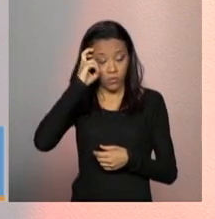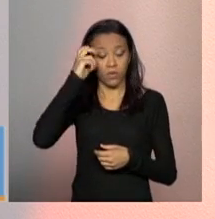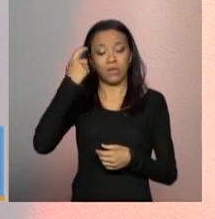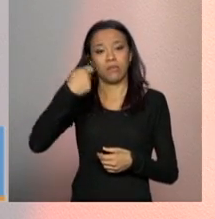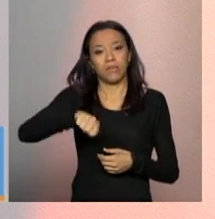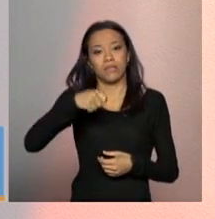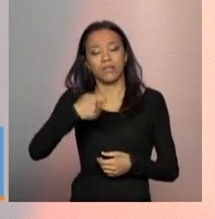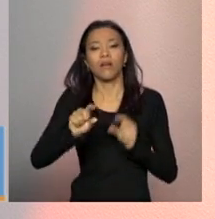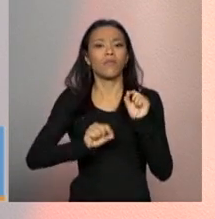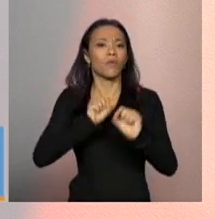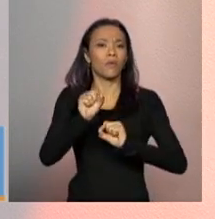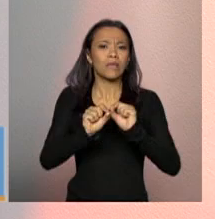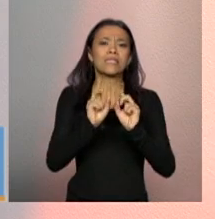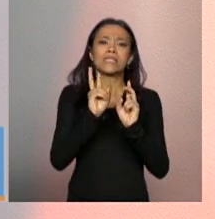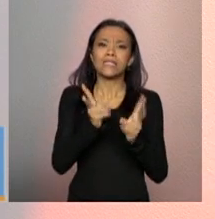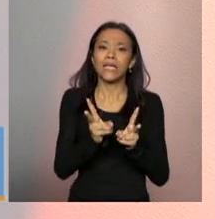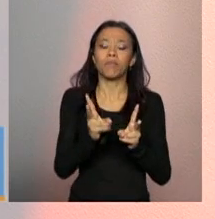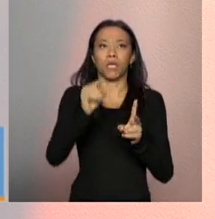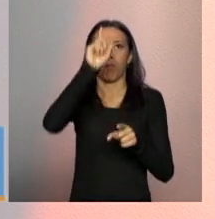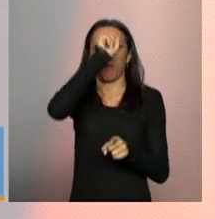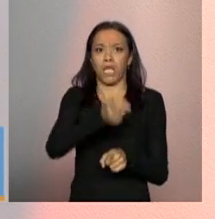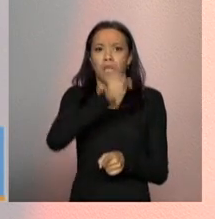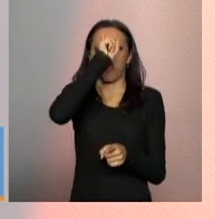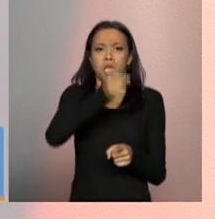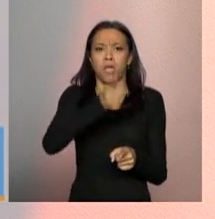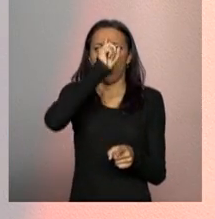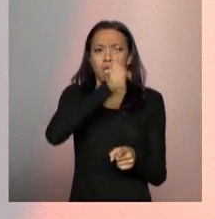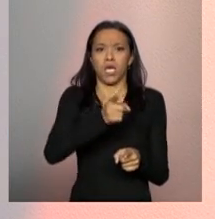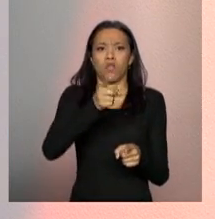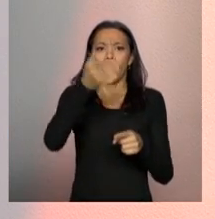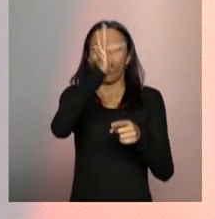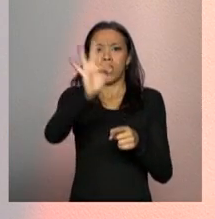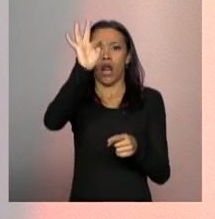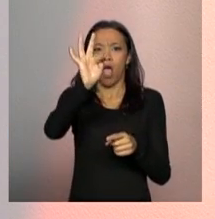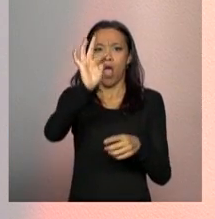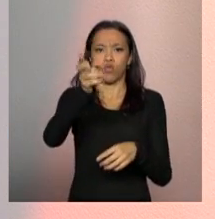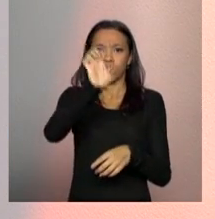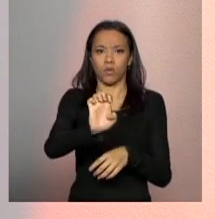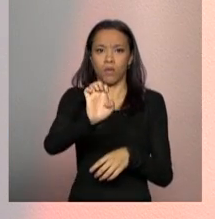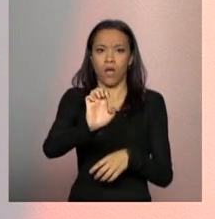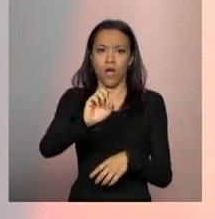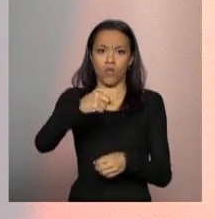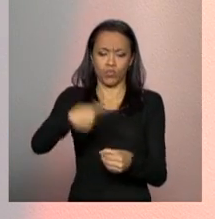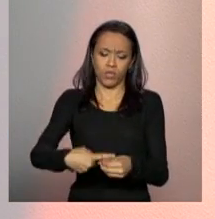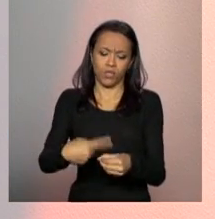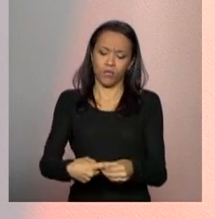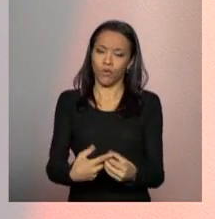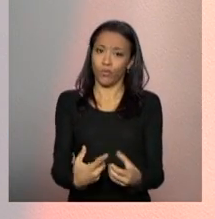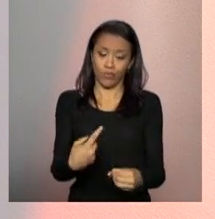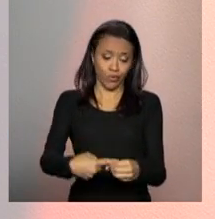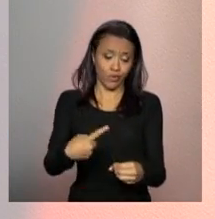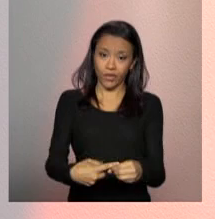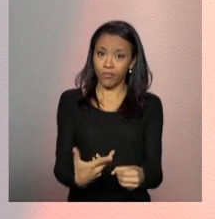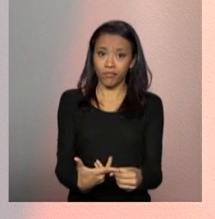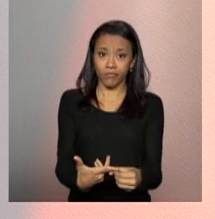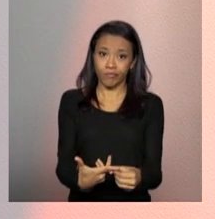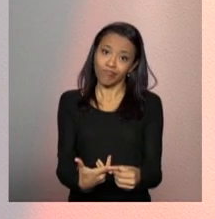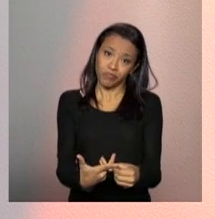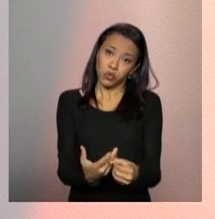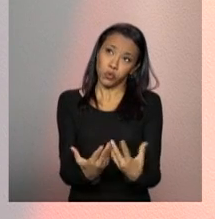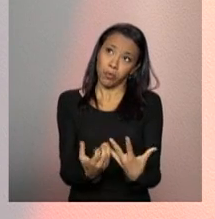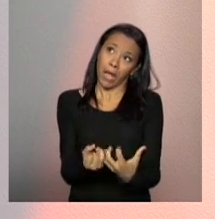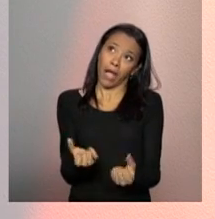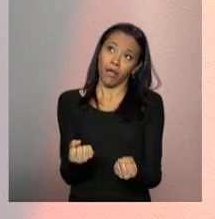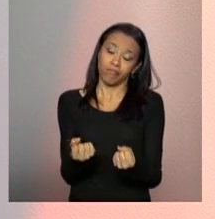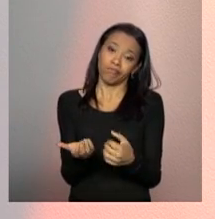ser emanadas sempre de cima para baixo, da federal para a estadual, da estadual para a municipal, acabava que o município deliberava